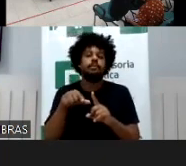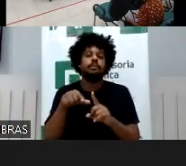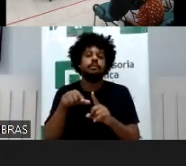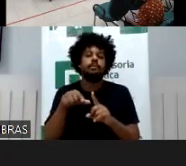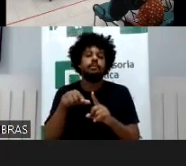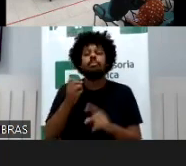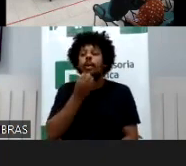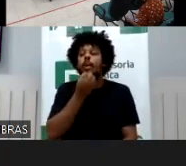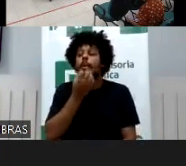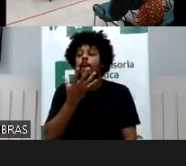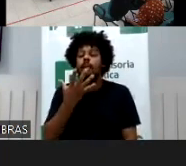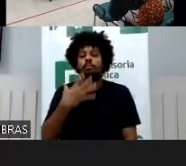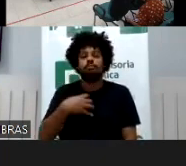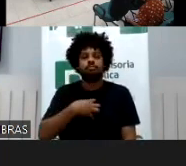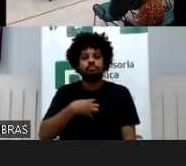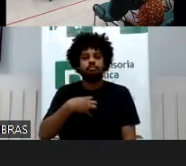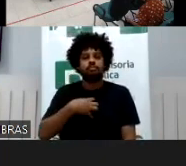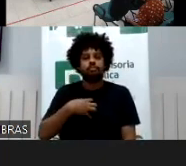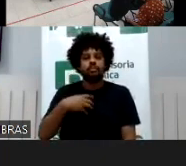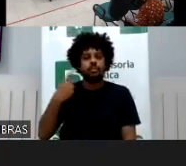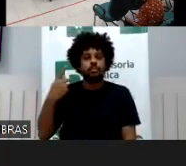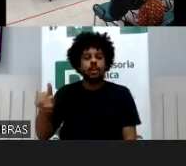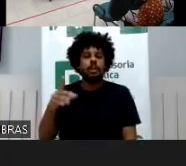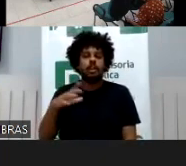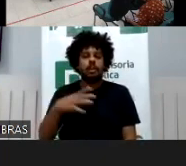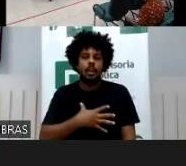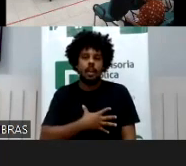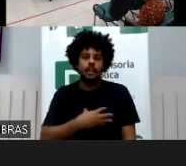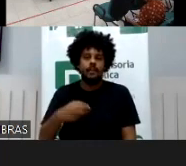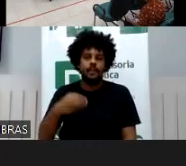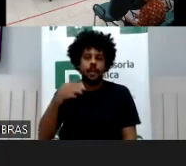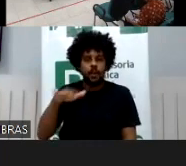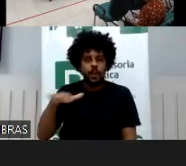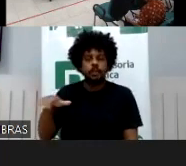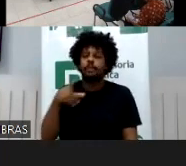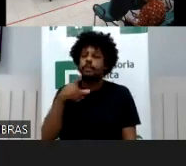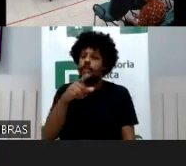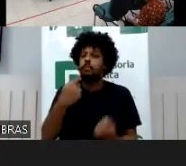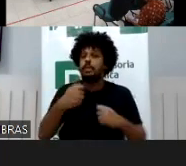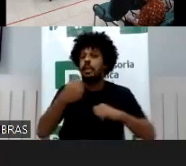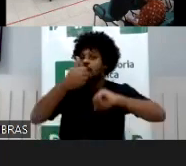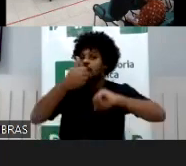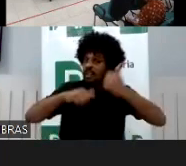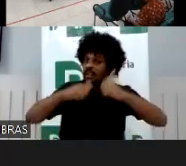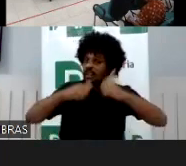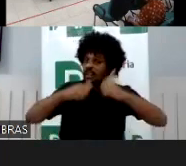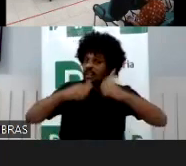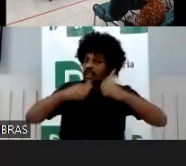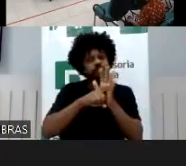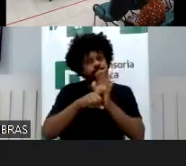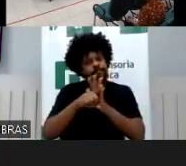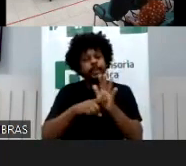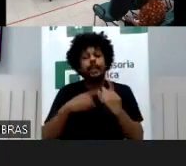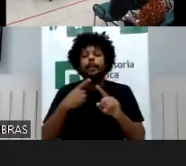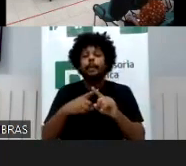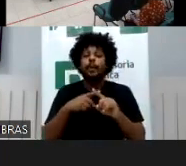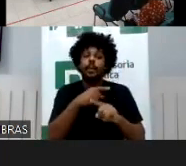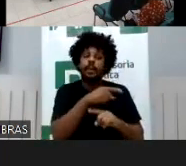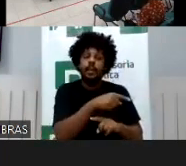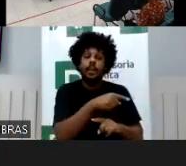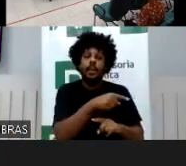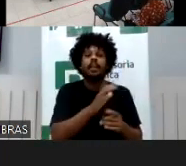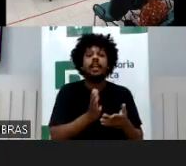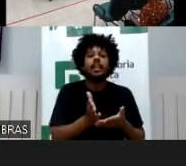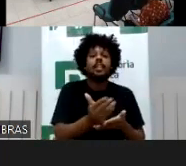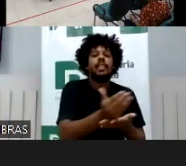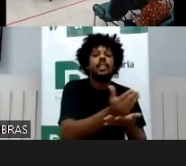A discussão não pode ser superficial, aí você vai ter que analisar o caso concreto, com profundidade, porque mesmo o que expõe para a vaquinha pode estar